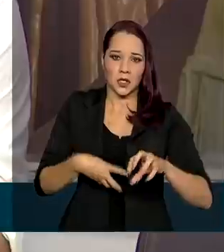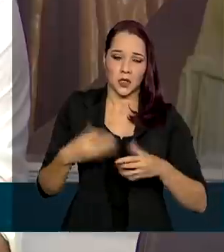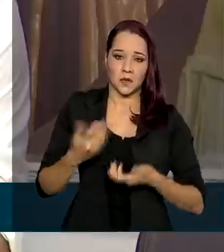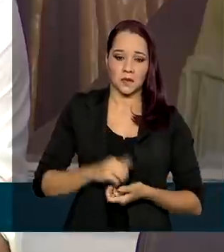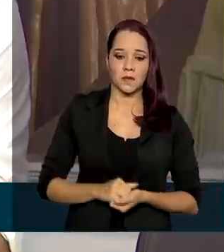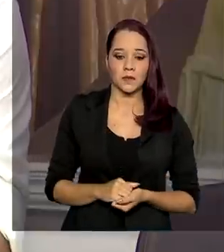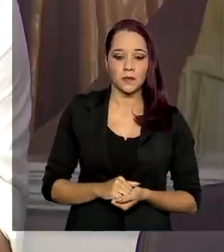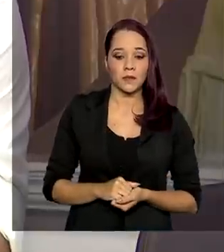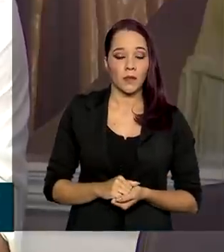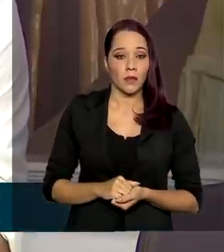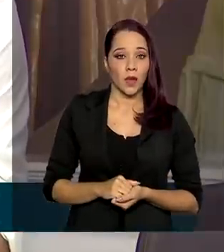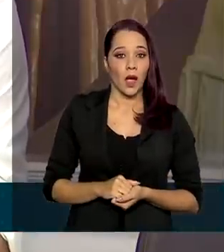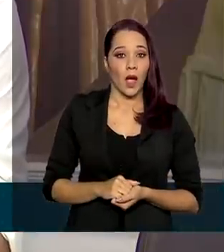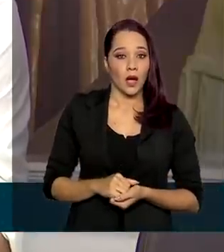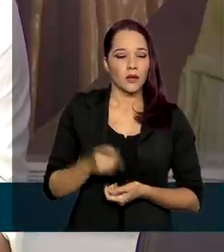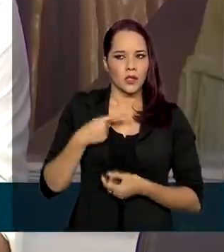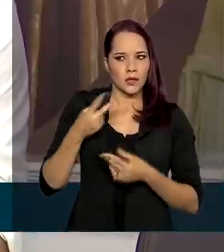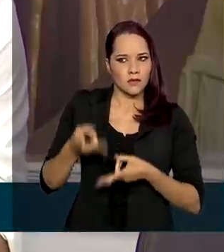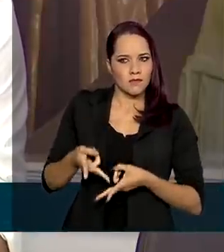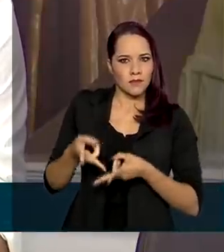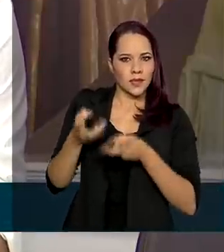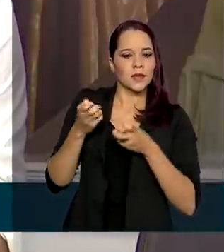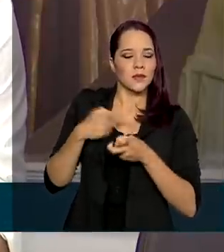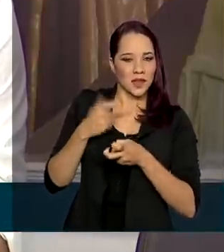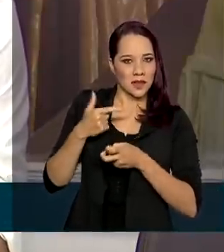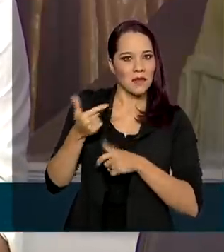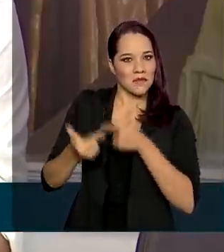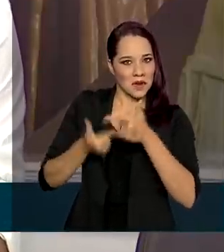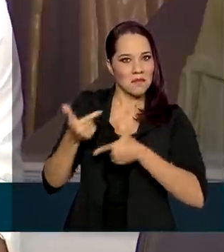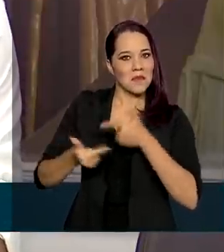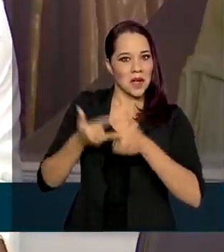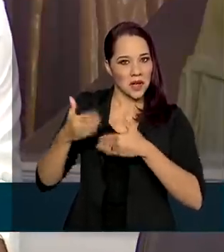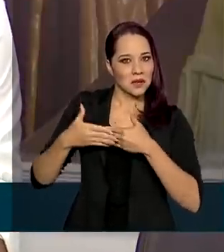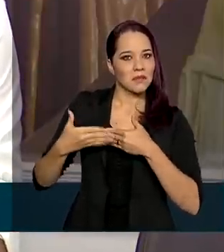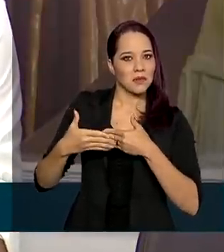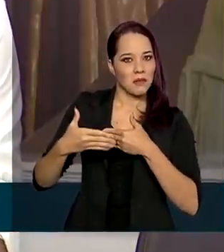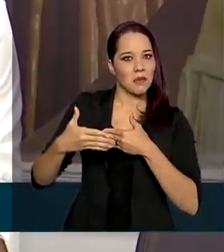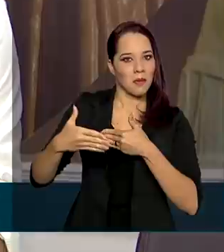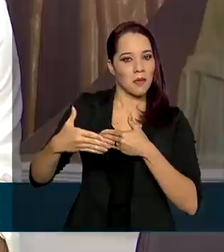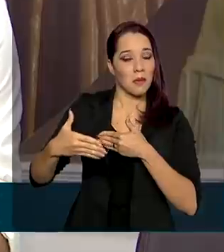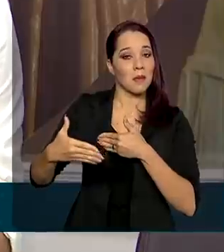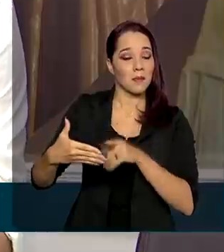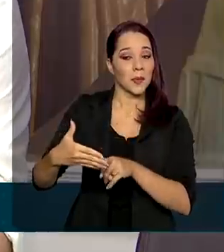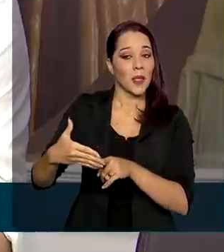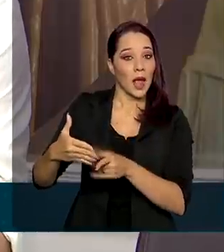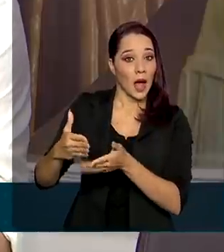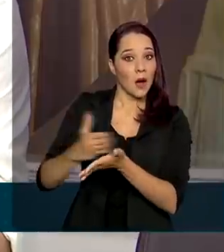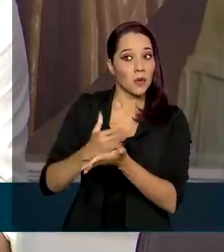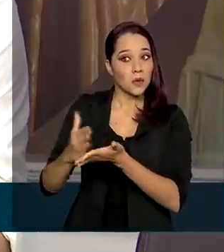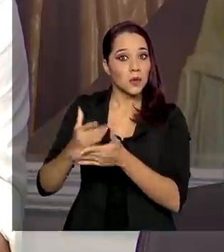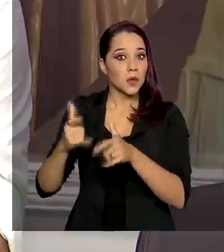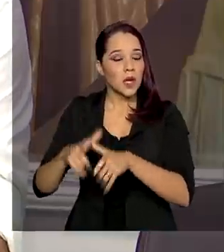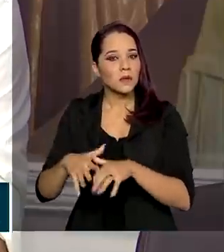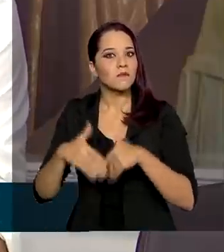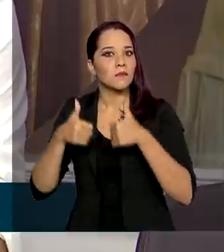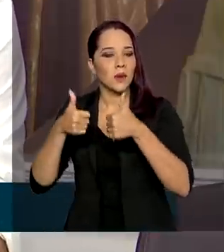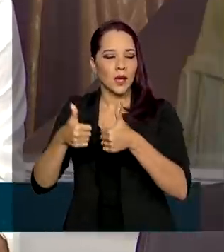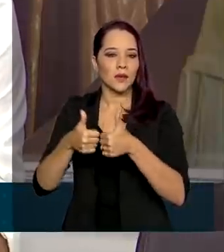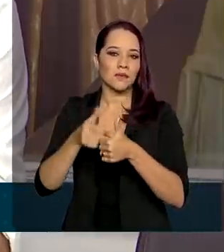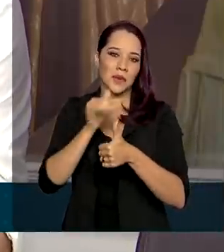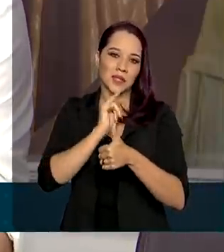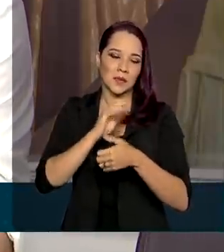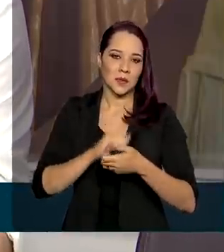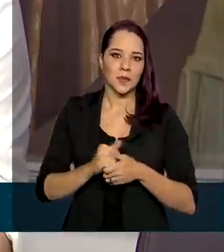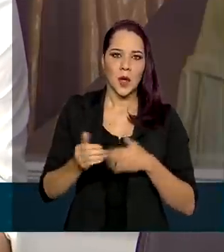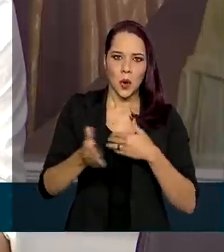Nós entendemos que ele está aí funcionando, claro, em algumas maneiras muito bem, vou dar um exemplo,